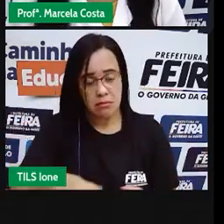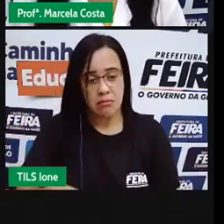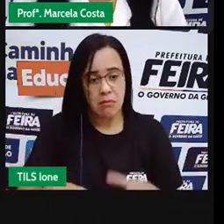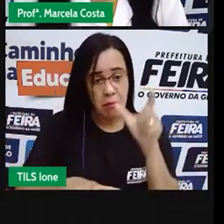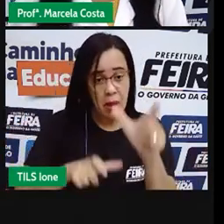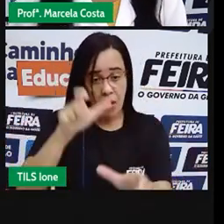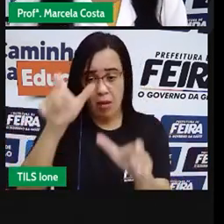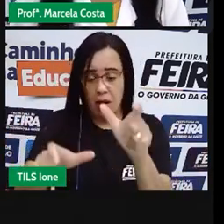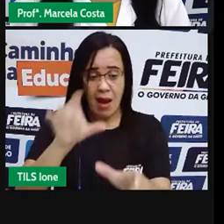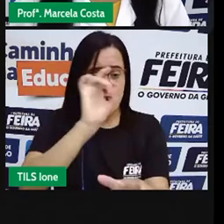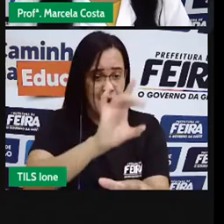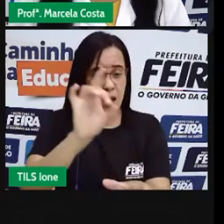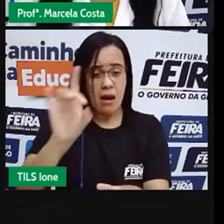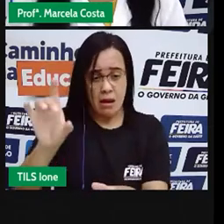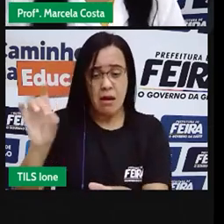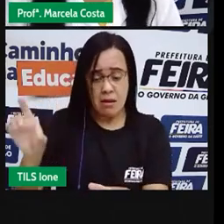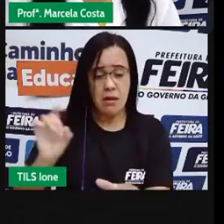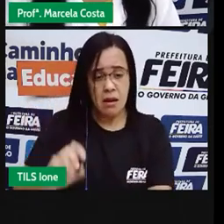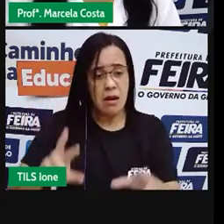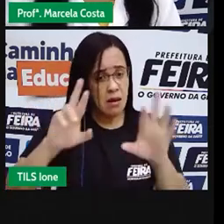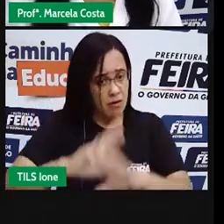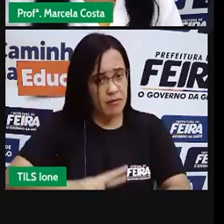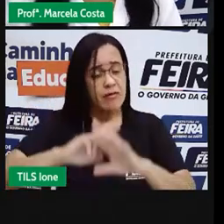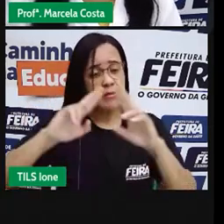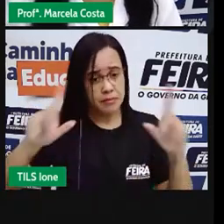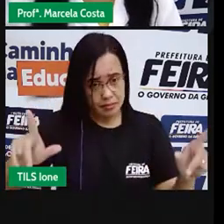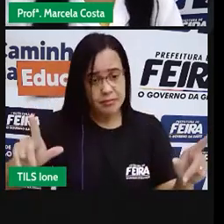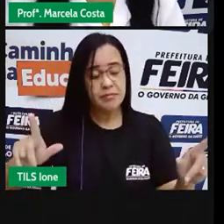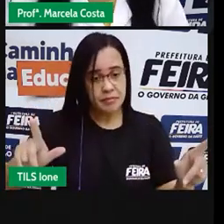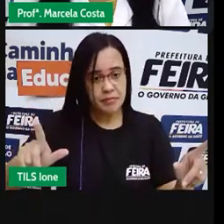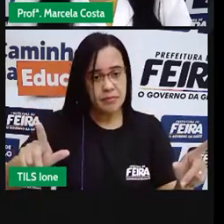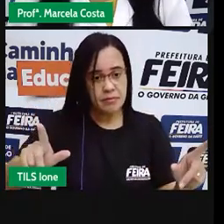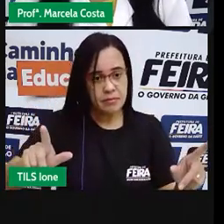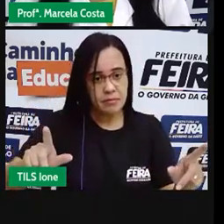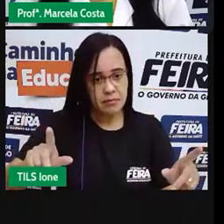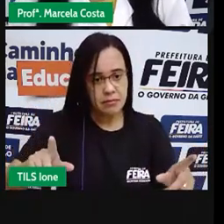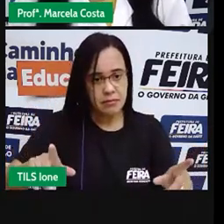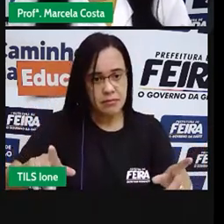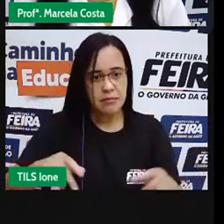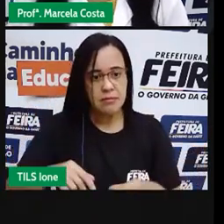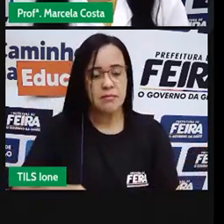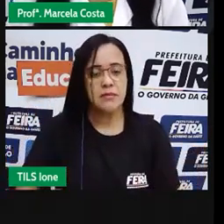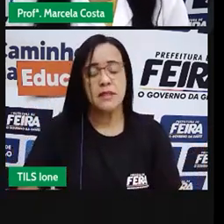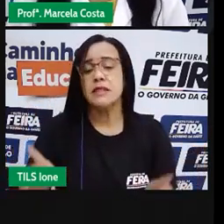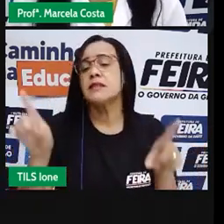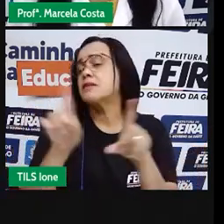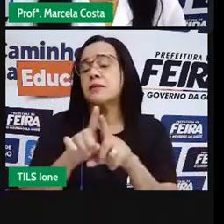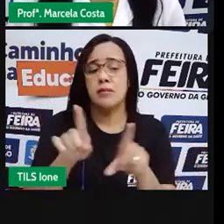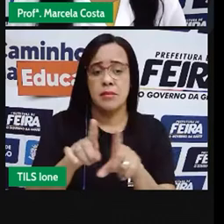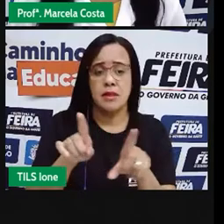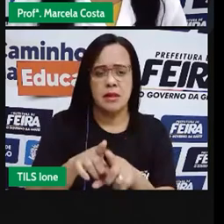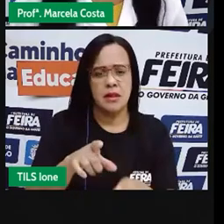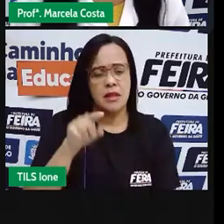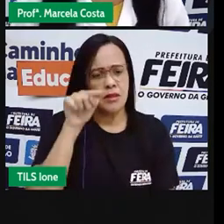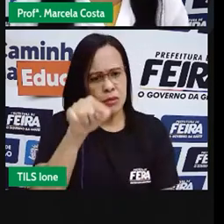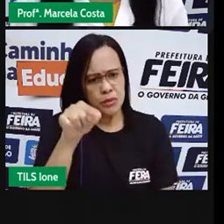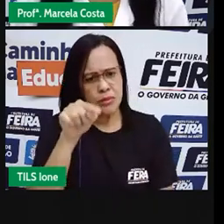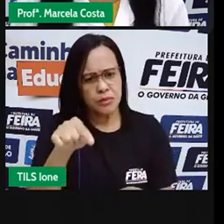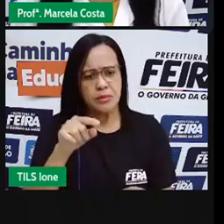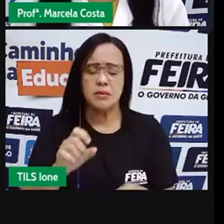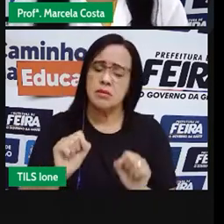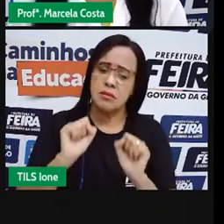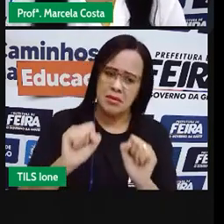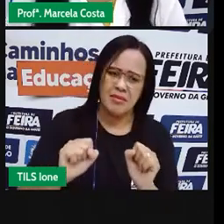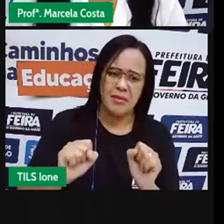personalidades, maneiras de se comportar. diferentes. E você também deve passar isso em um ambiente